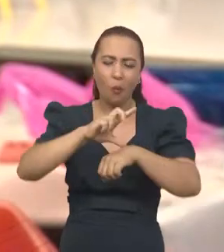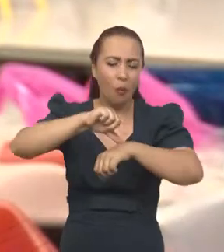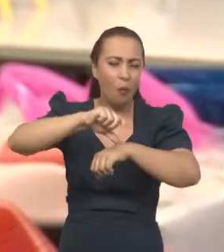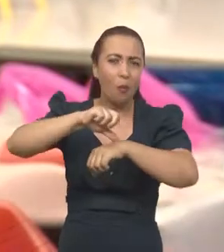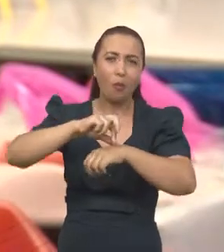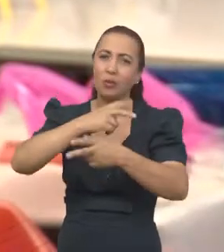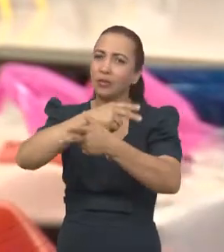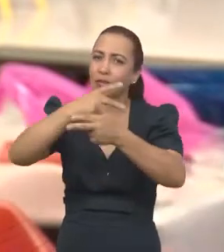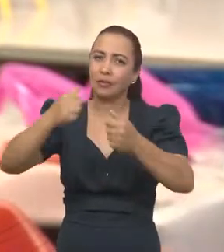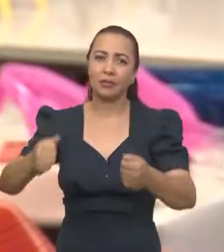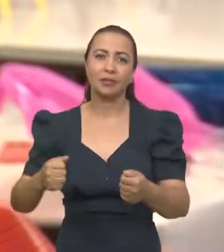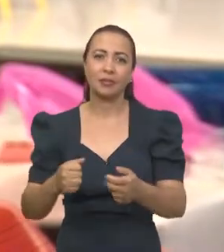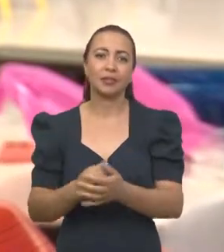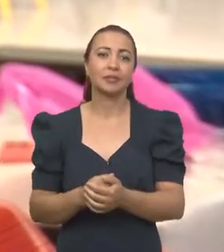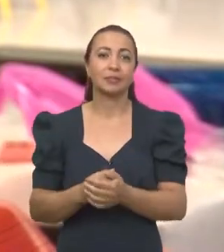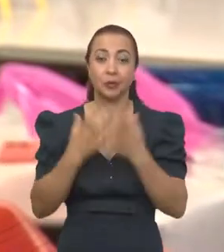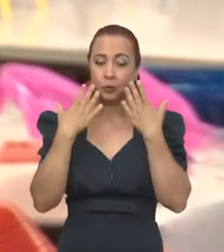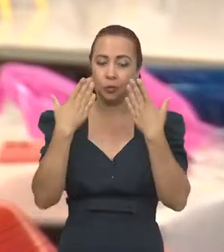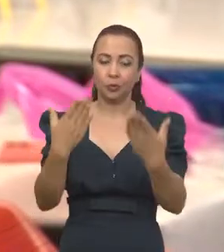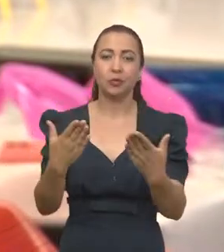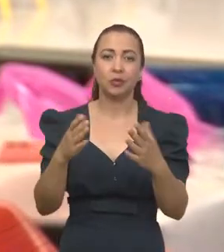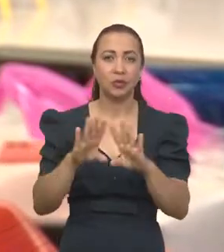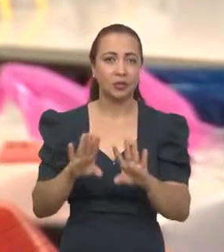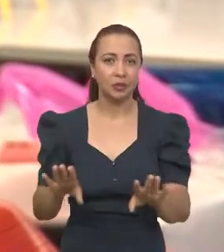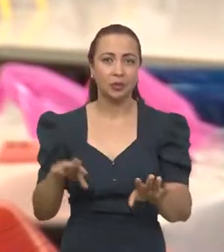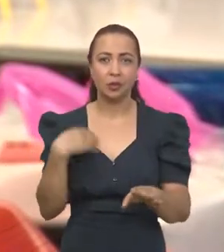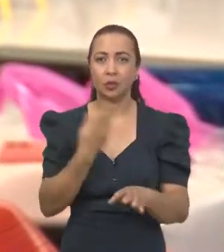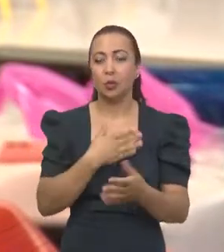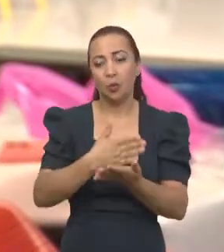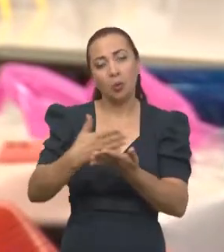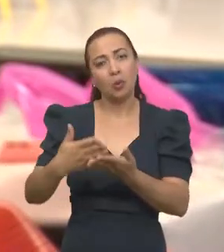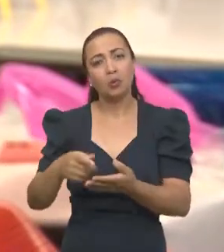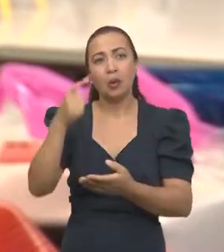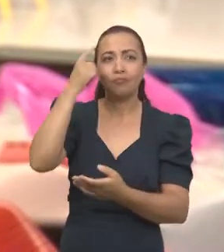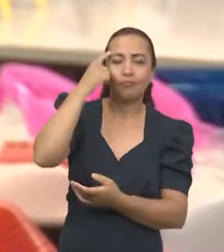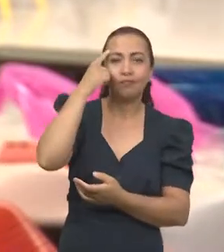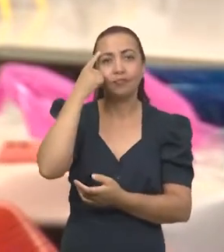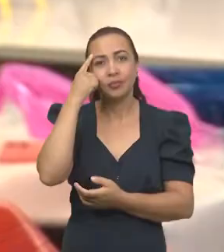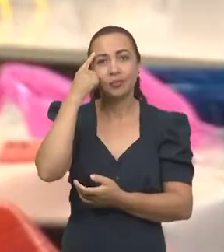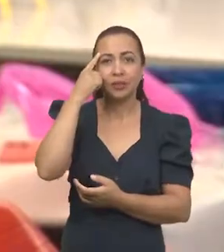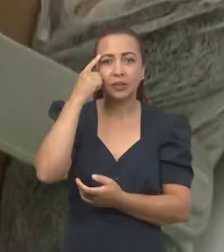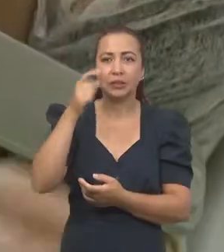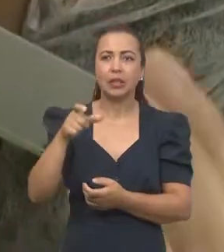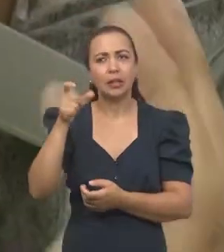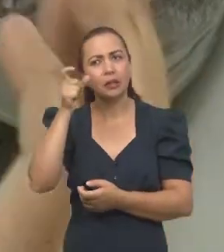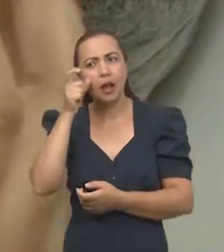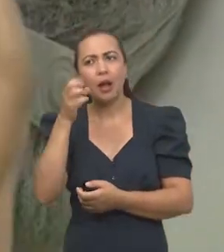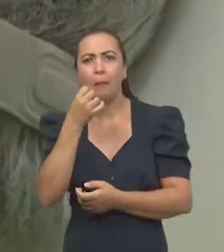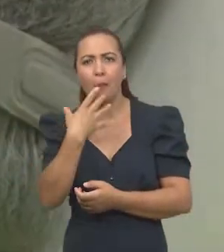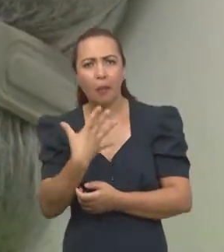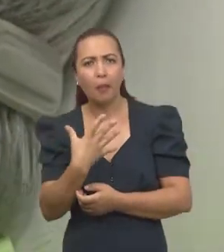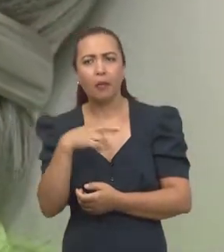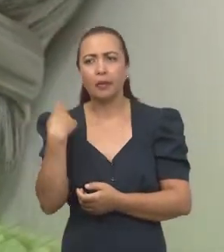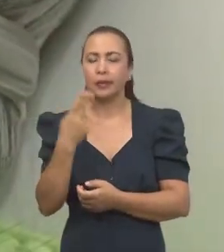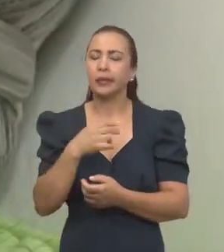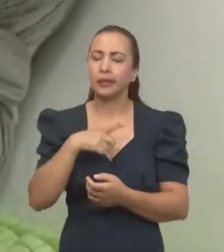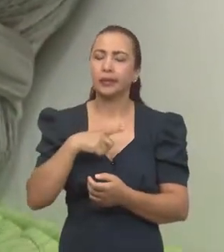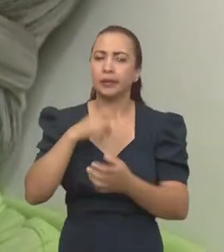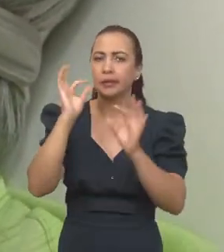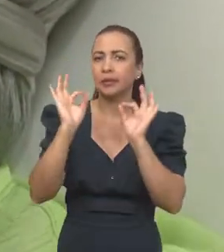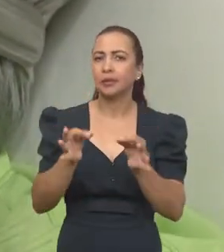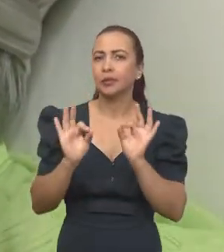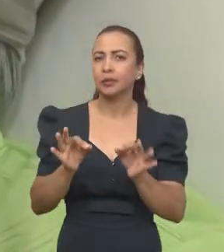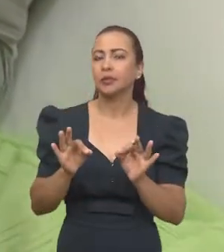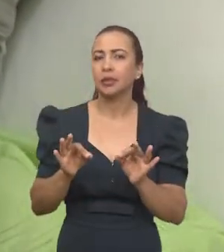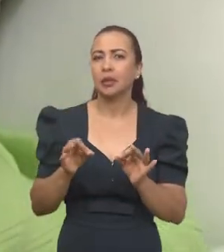Então, diante dessa situação, a gente começou a pensar que seria interessante, que faria sentido